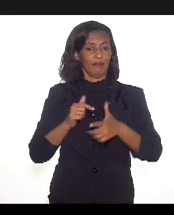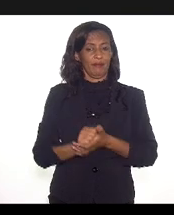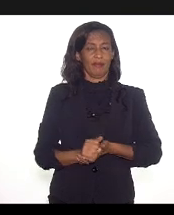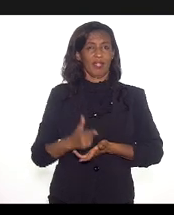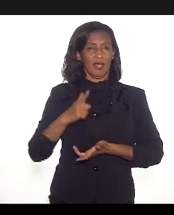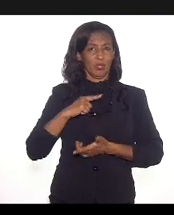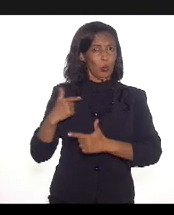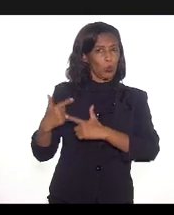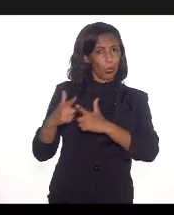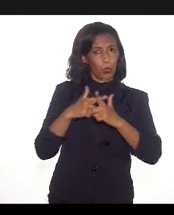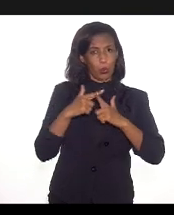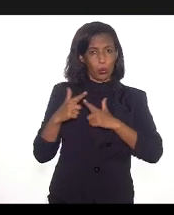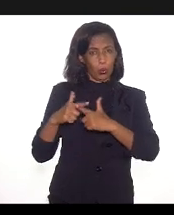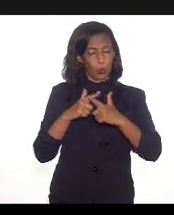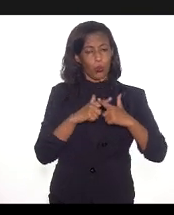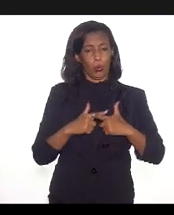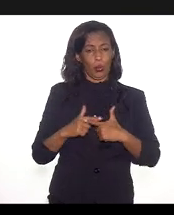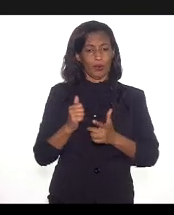fronteiras que se